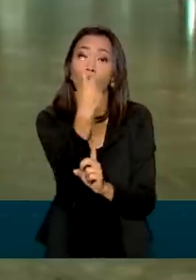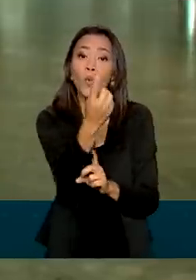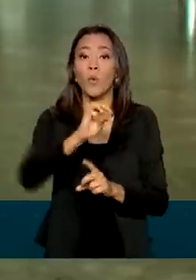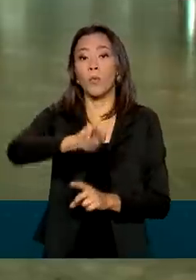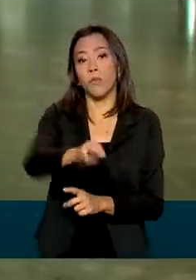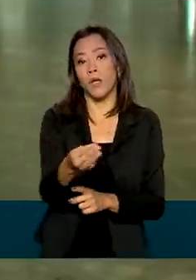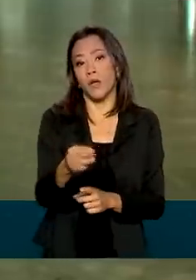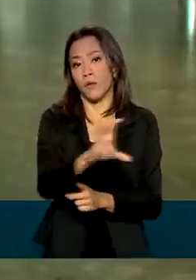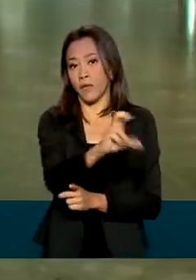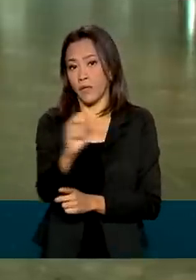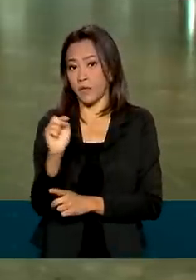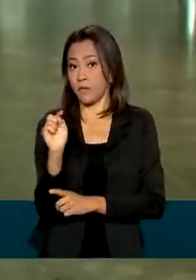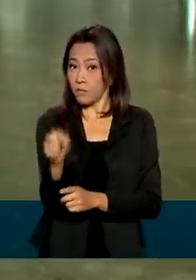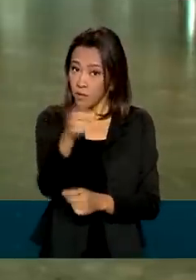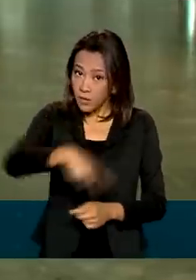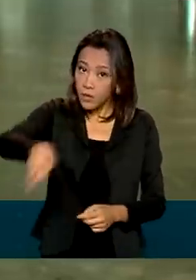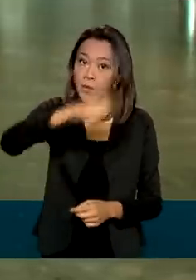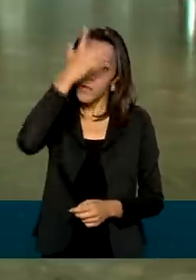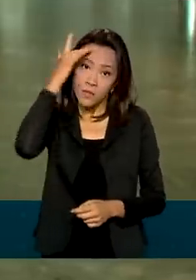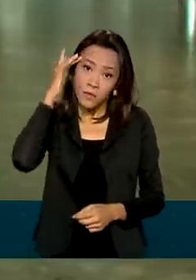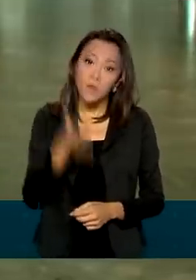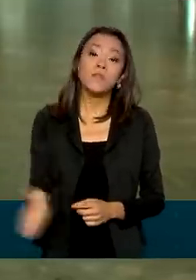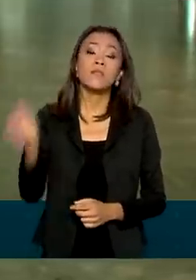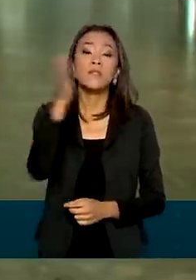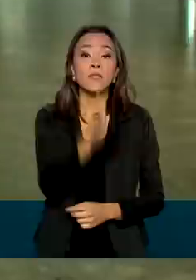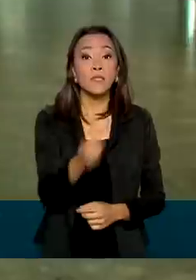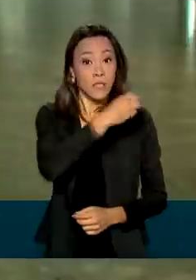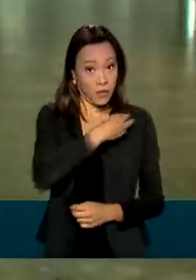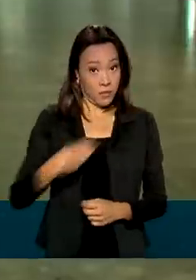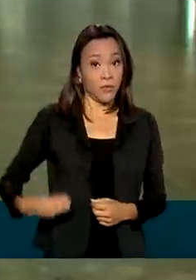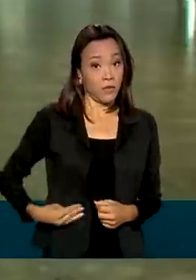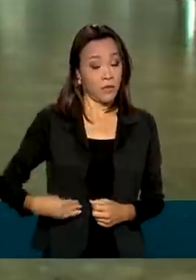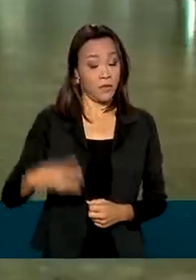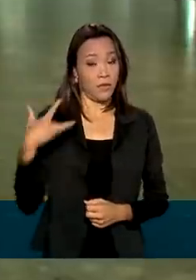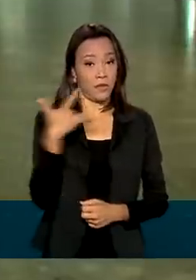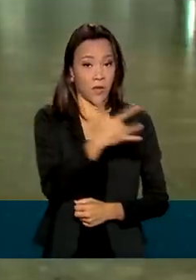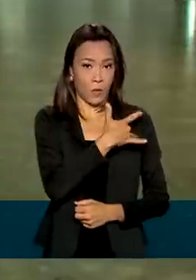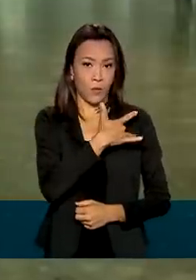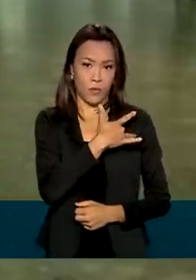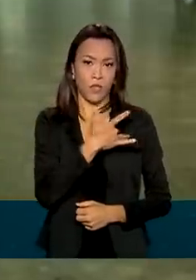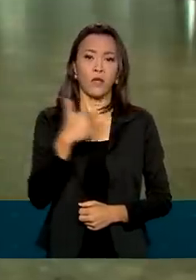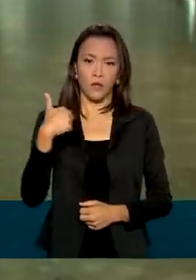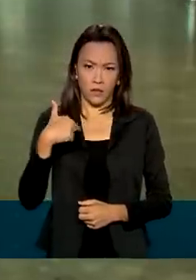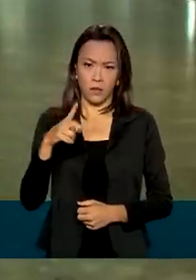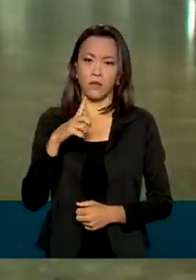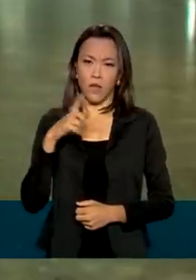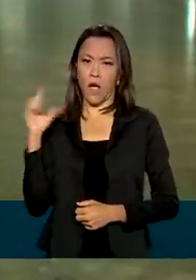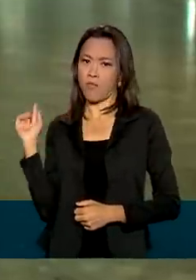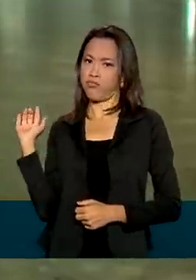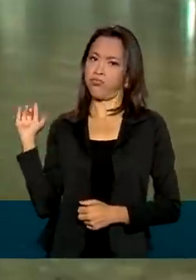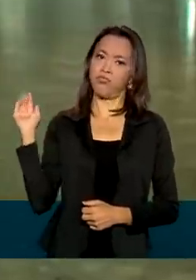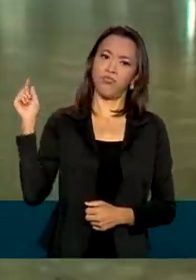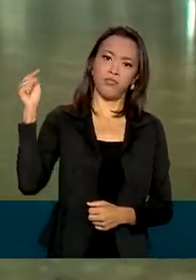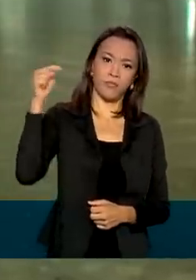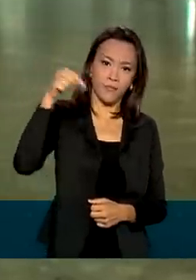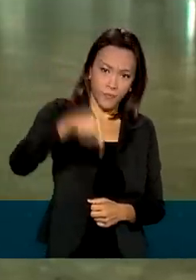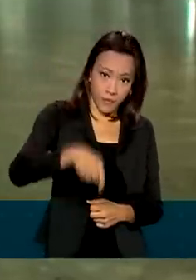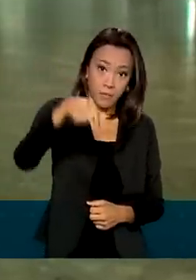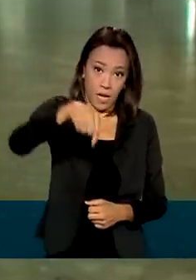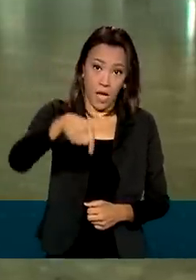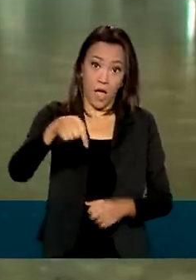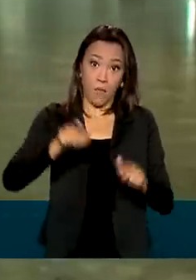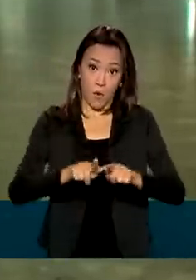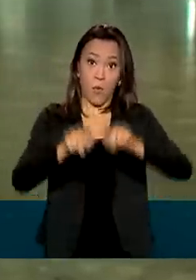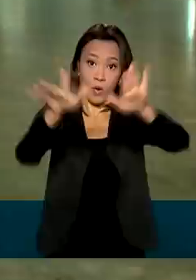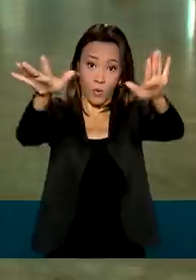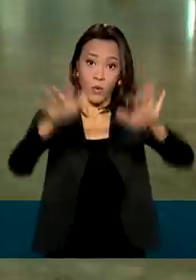e meio de pessoas. E o ministro da Saúde, Marcelo Queiroga, que está a caminho aqui do aeroporto de Guarulhos, disse